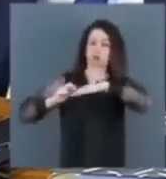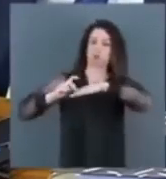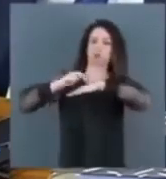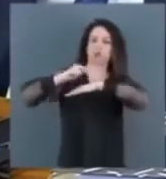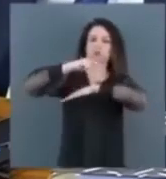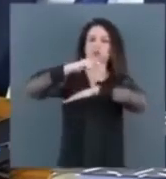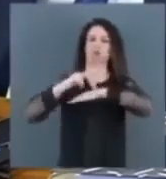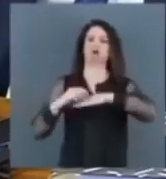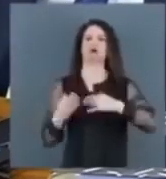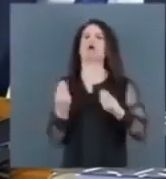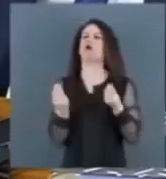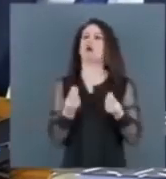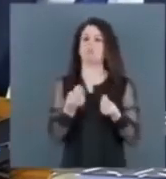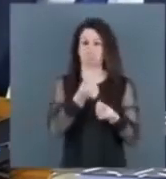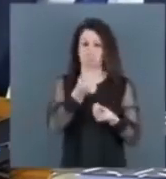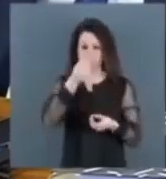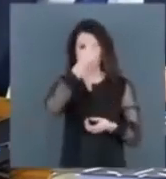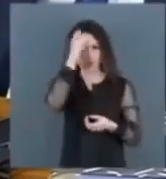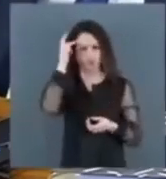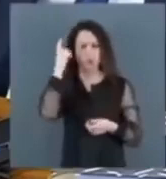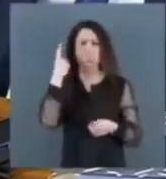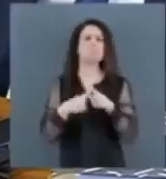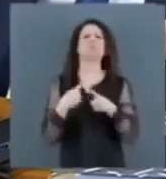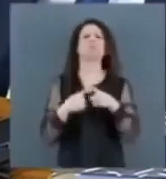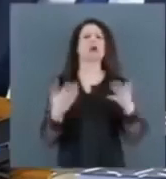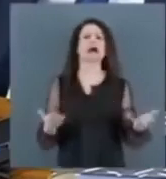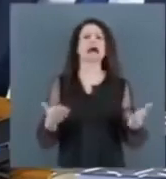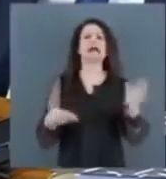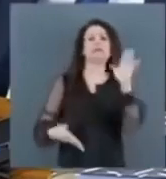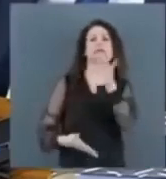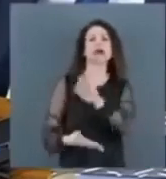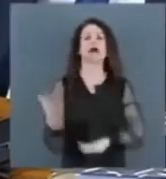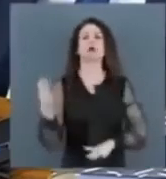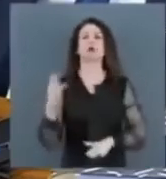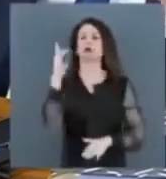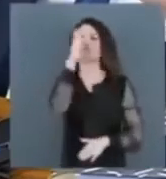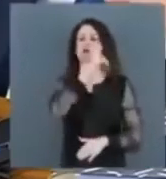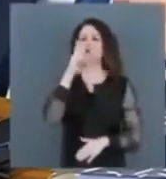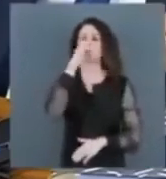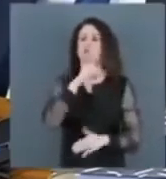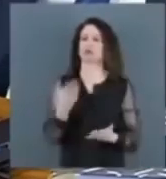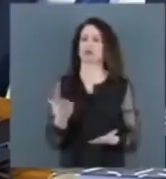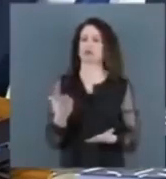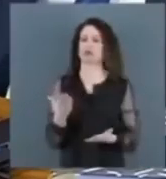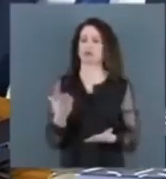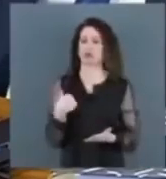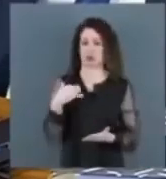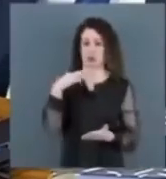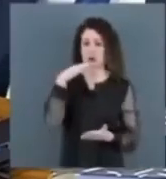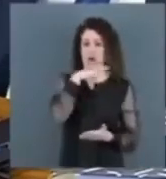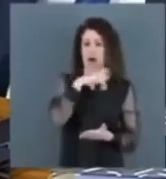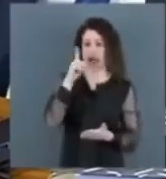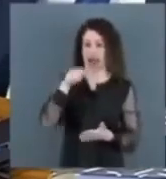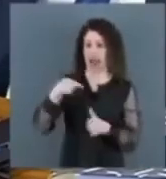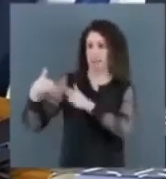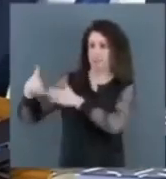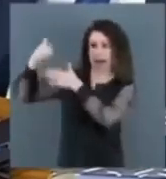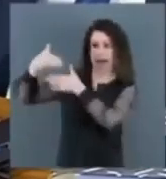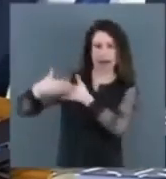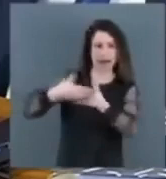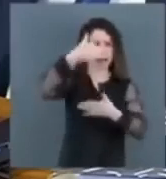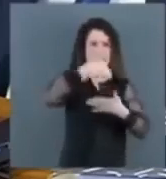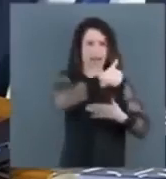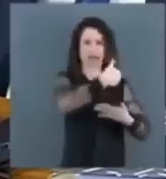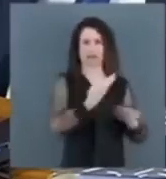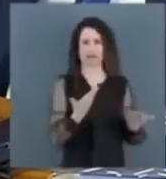pessoas, por que então sair num domingo? Bom, eu estou falando, acho que é para a parede. Presidente, se o puder me dar mais um tempo,